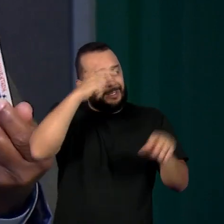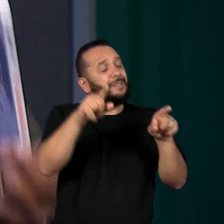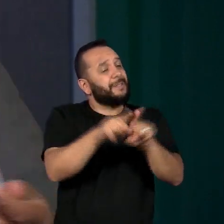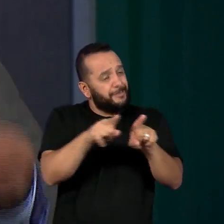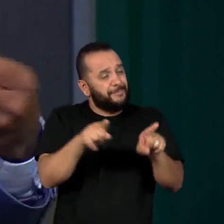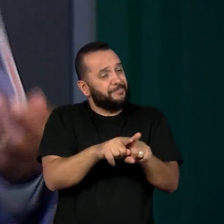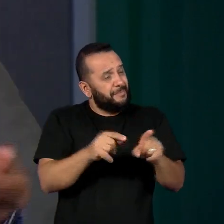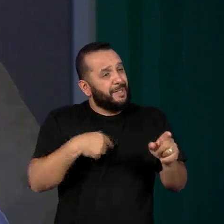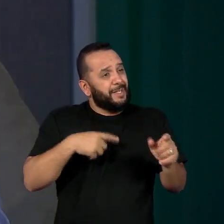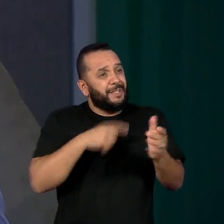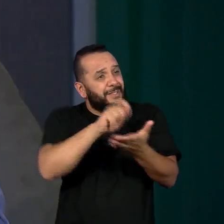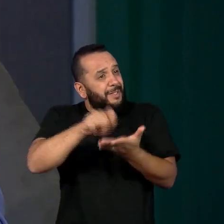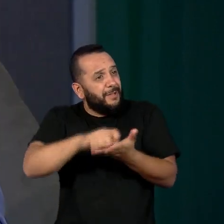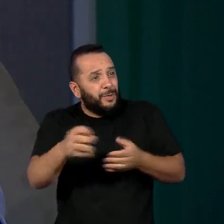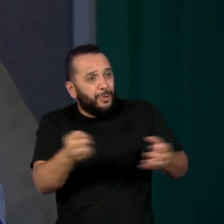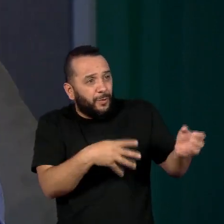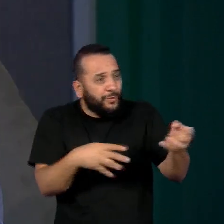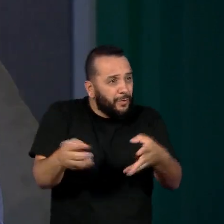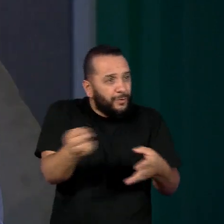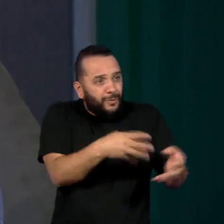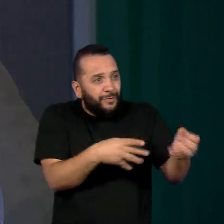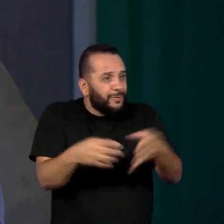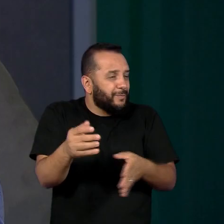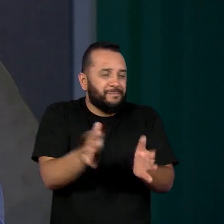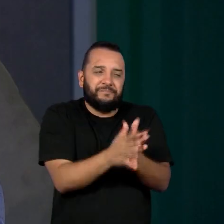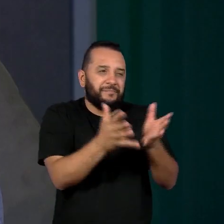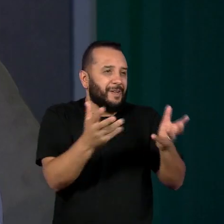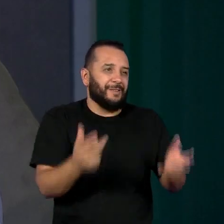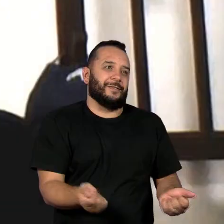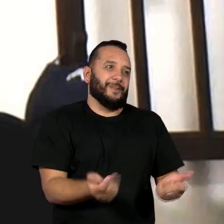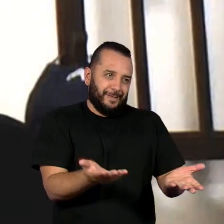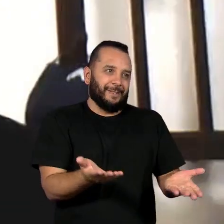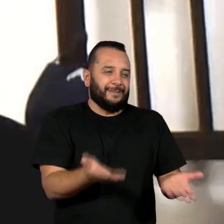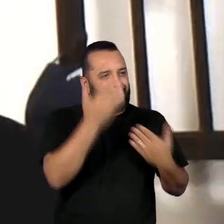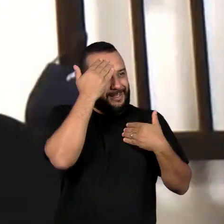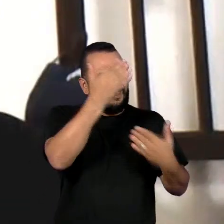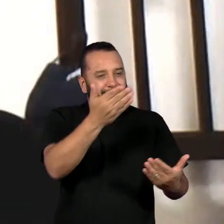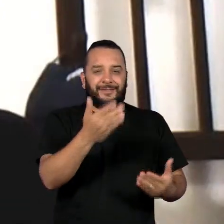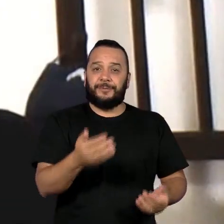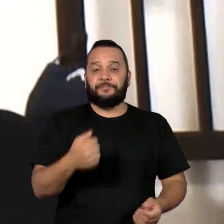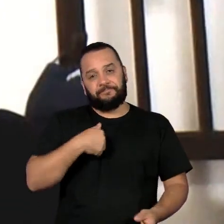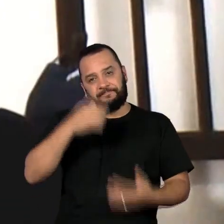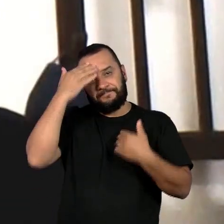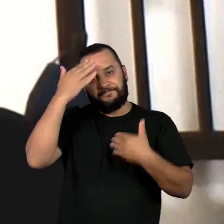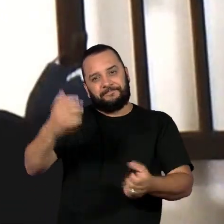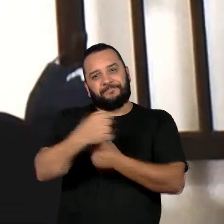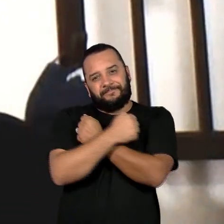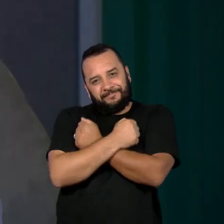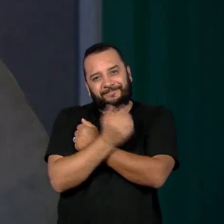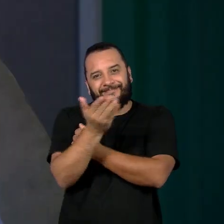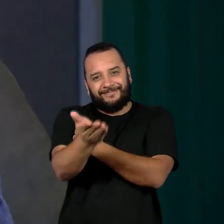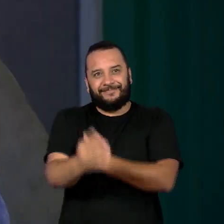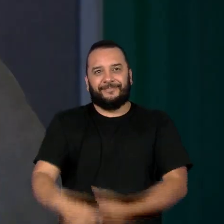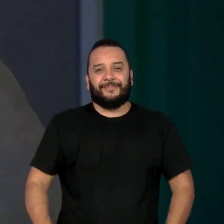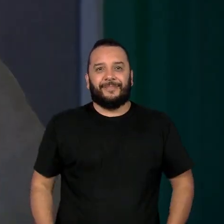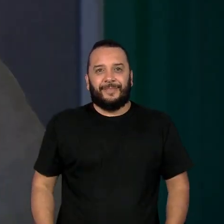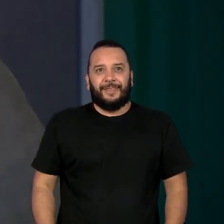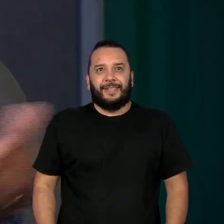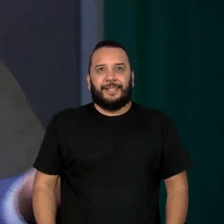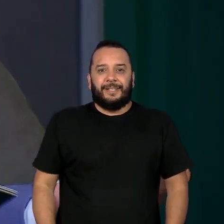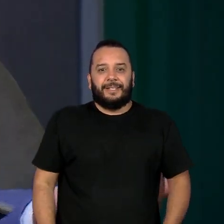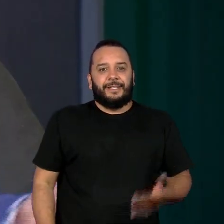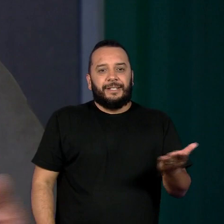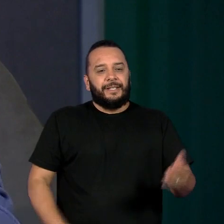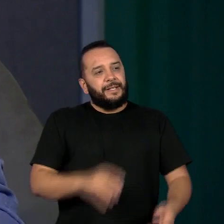nós com essas e tantas outras obras maravilhosas. Muito obrigado por tudo. Eu que agradeço, um abraço. Agora, Rodrigo,